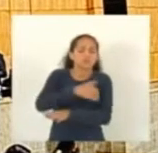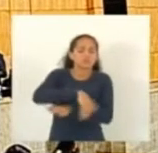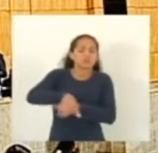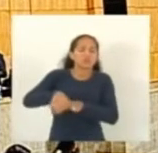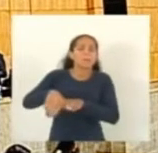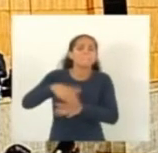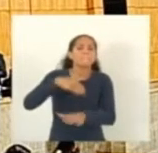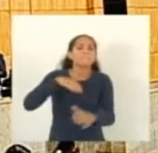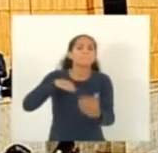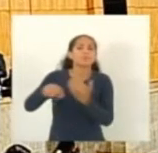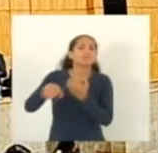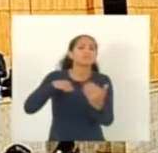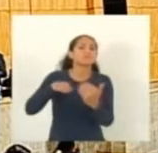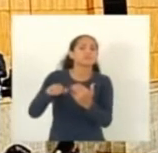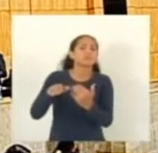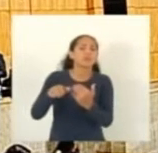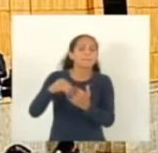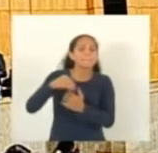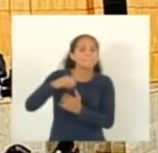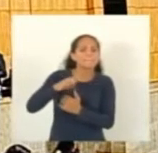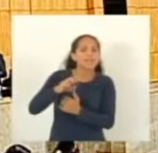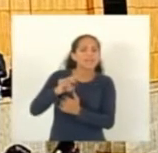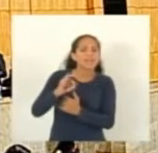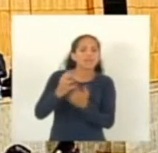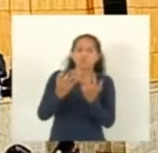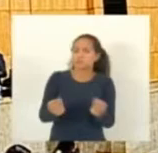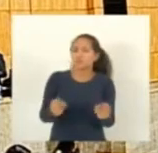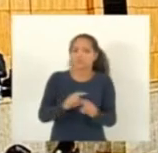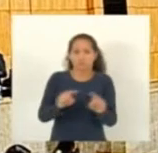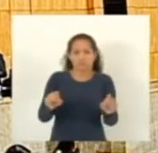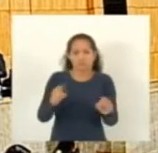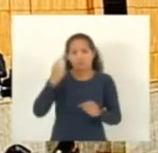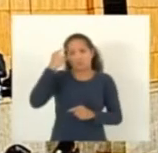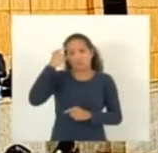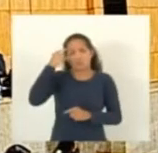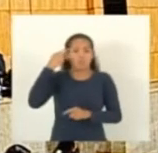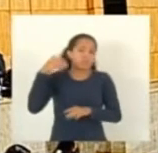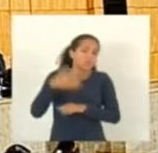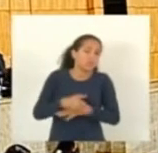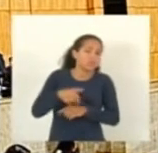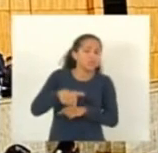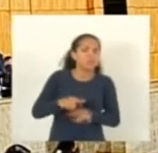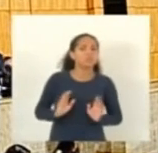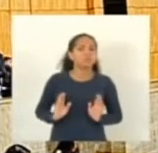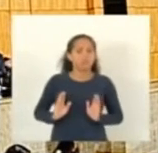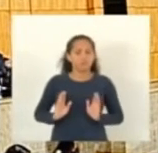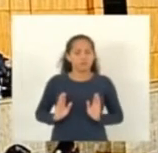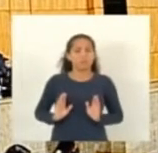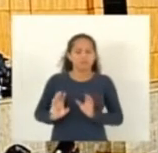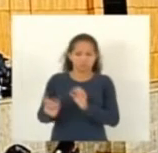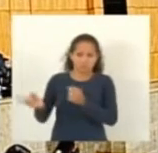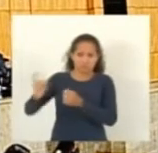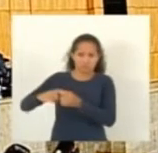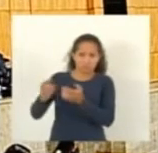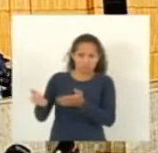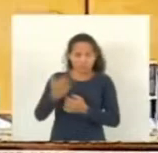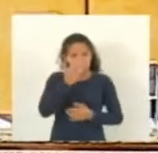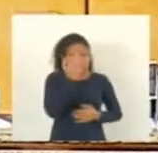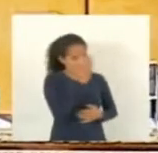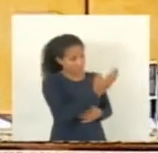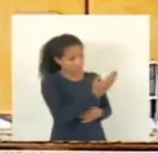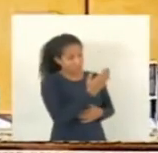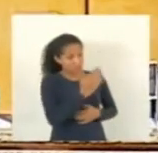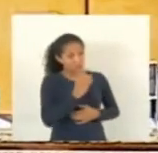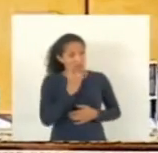foi pela rejeição do mérito, assim que eu entendo desde quando eu entrei aqui nessa casa. Mas devolvo aí a palavra à vossa excelência. Obrigado, deputado